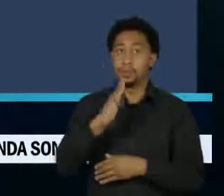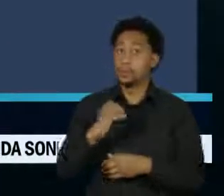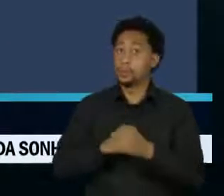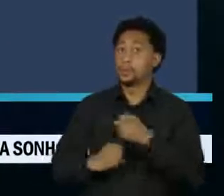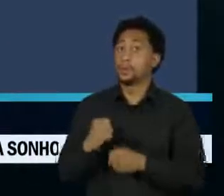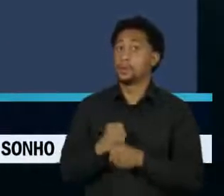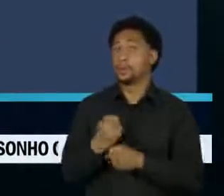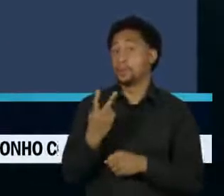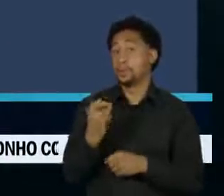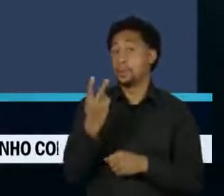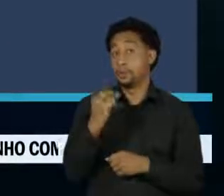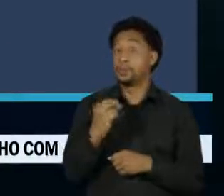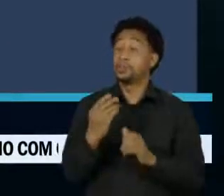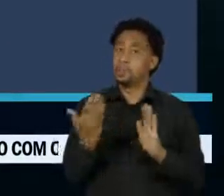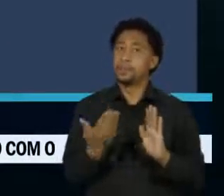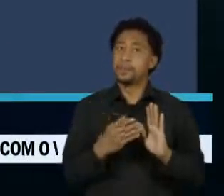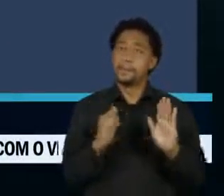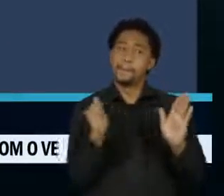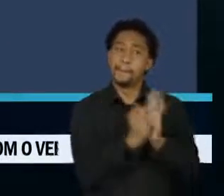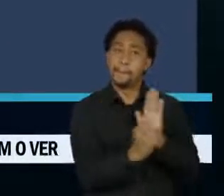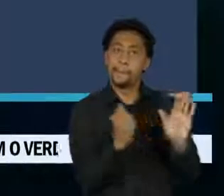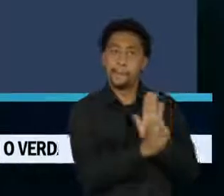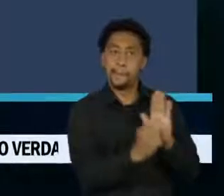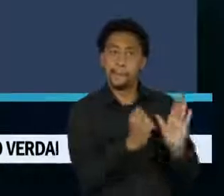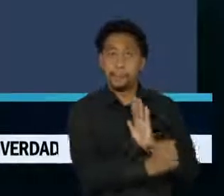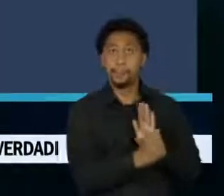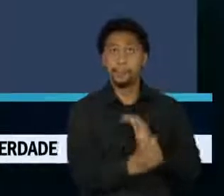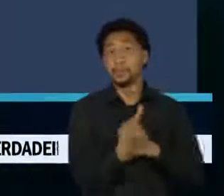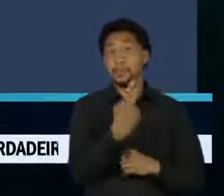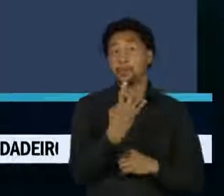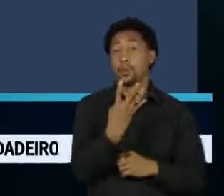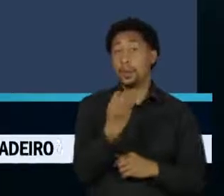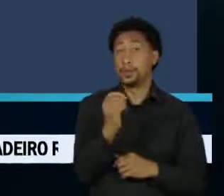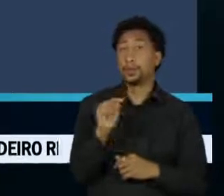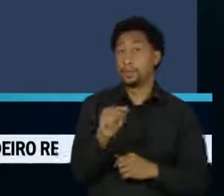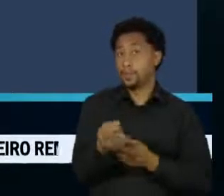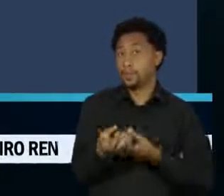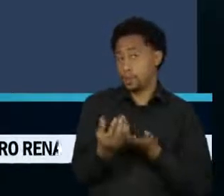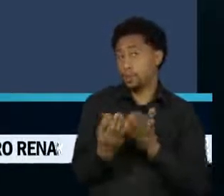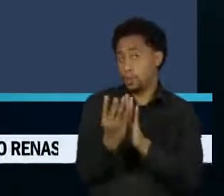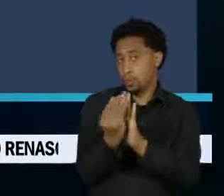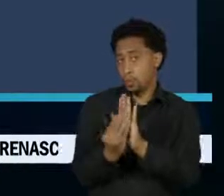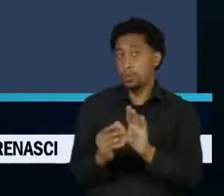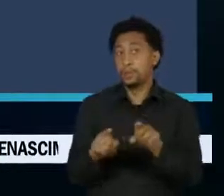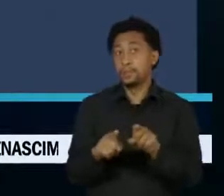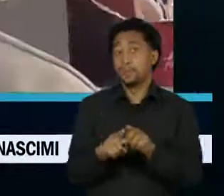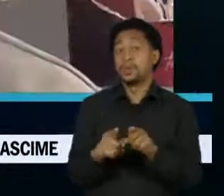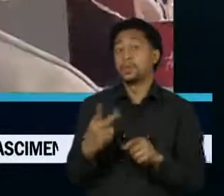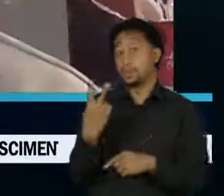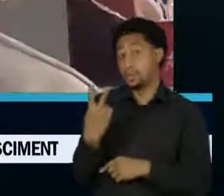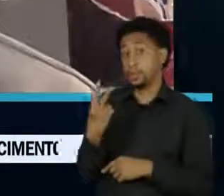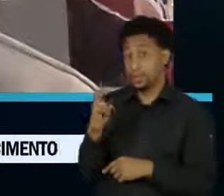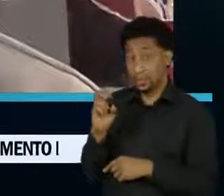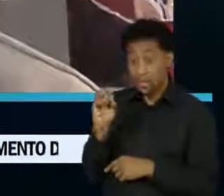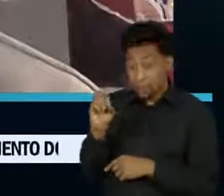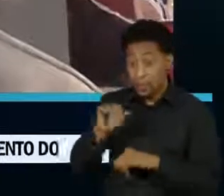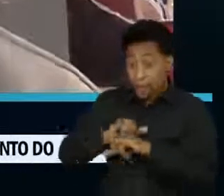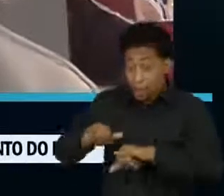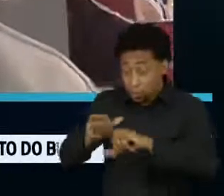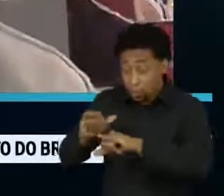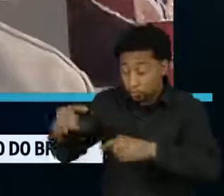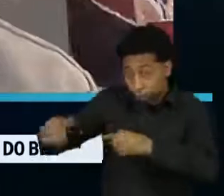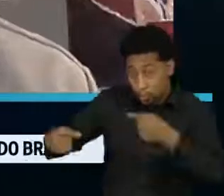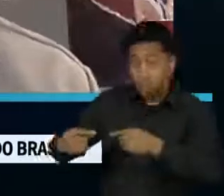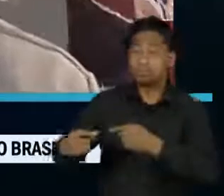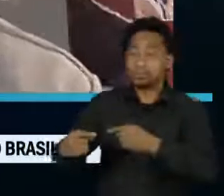removeu 140 mil conteúdos e barrou 250 mil anúncios políticos. Só colocando